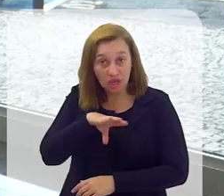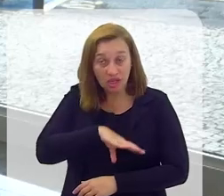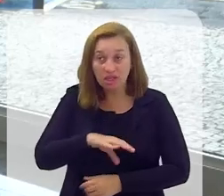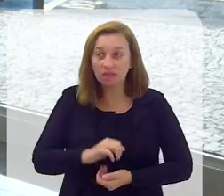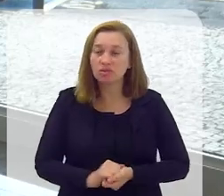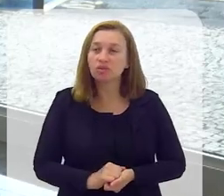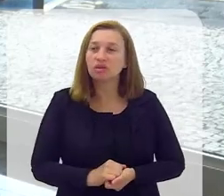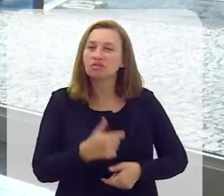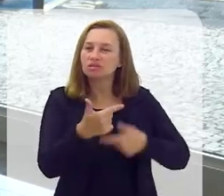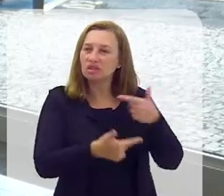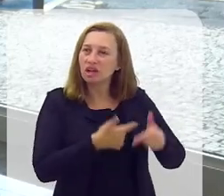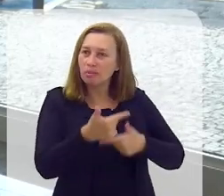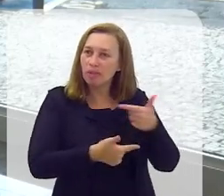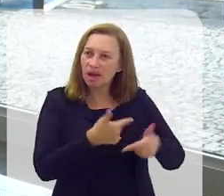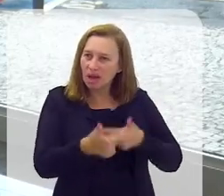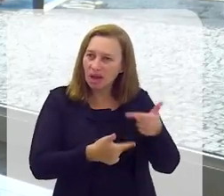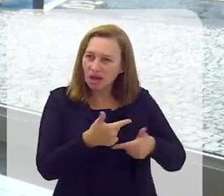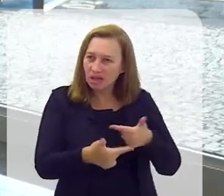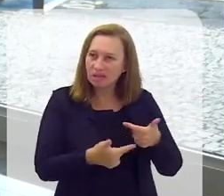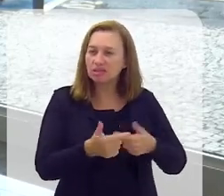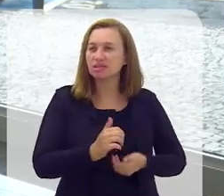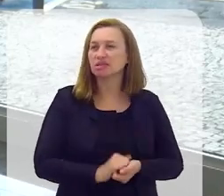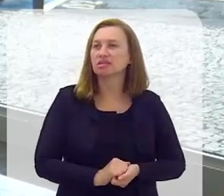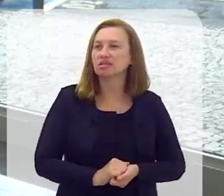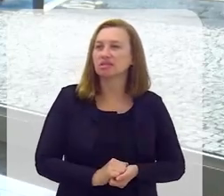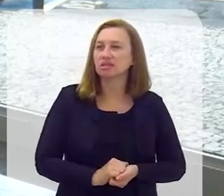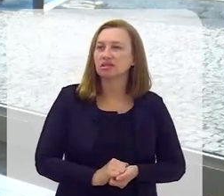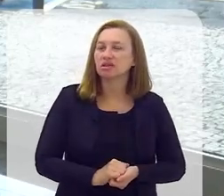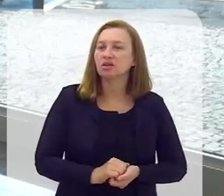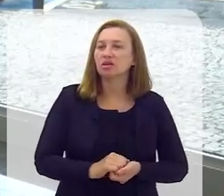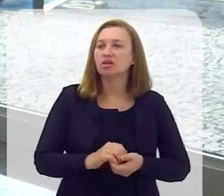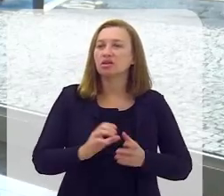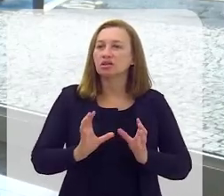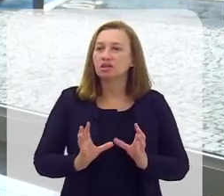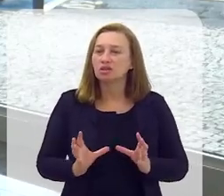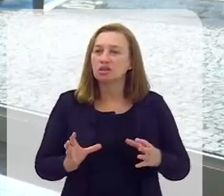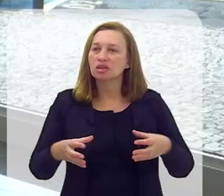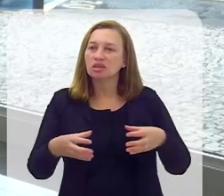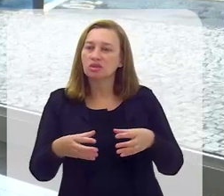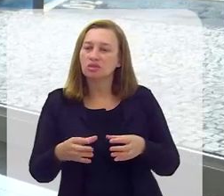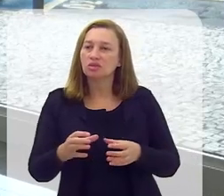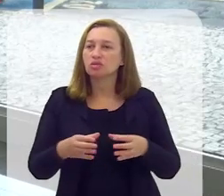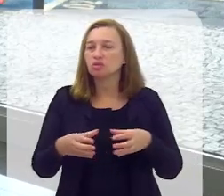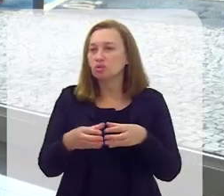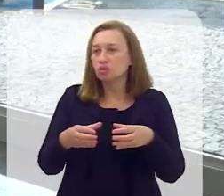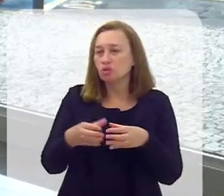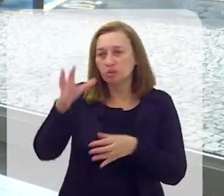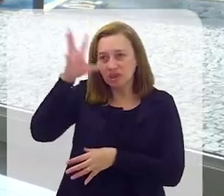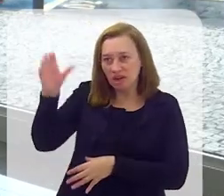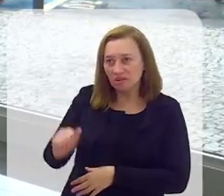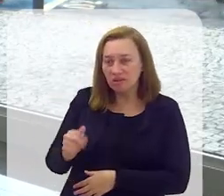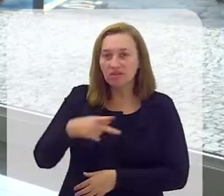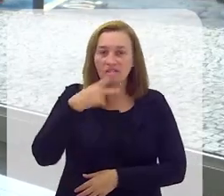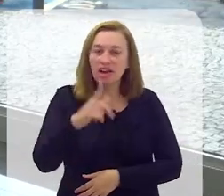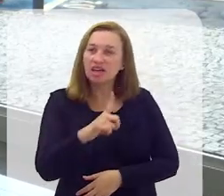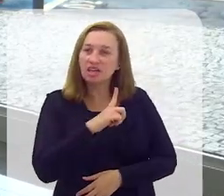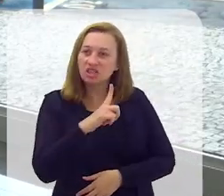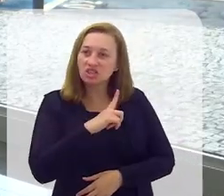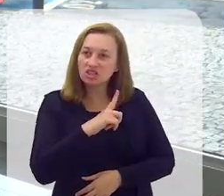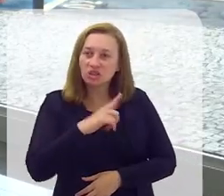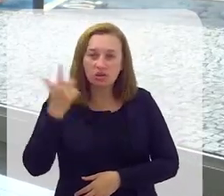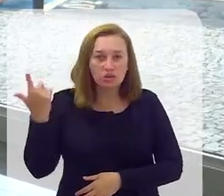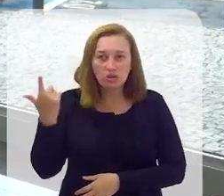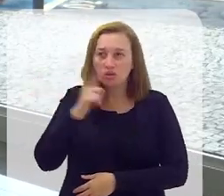quando, em trabalho das grandes navegações, da colonização da África, ao se dizer que se tinha